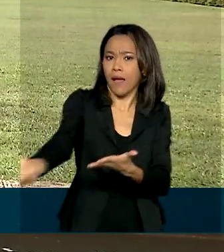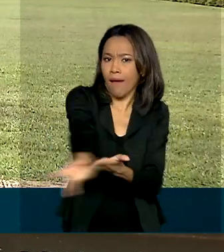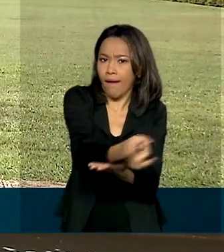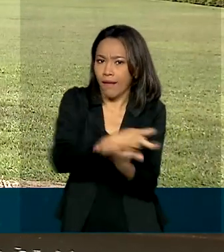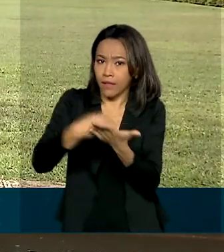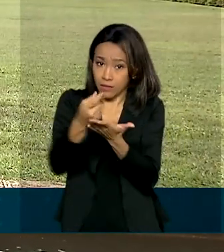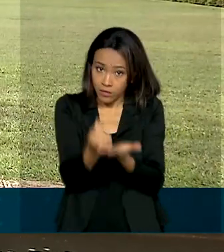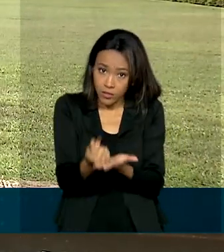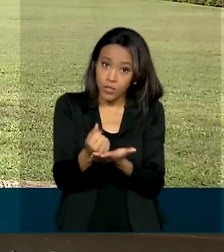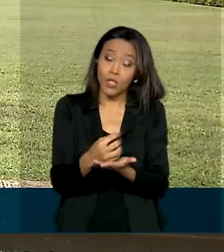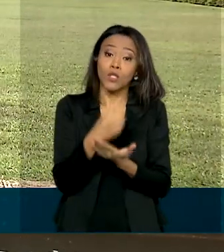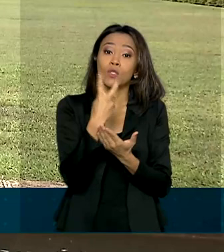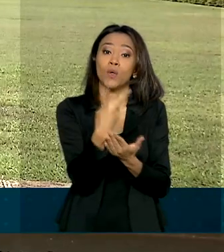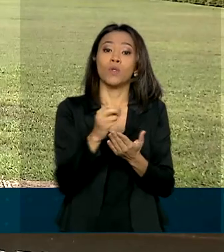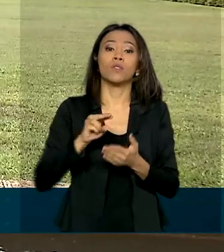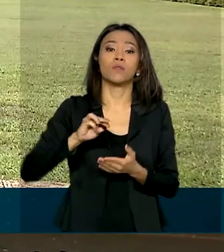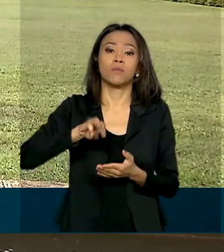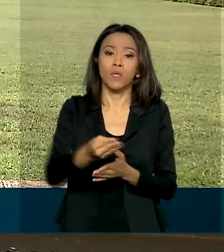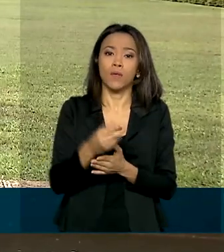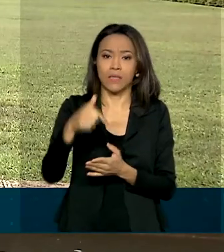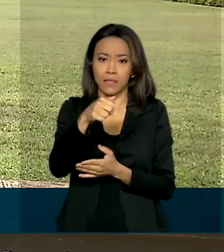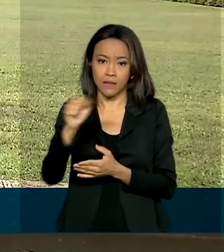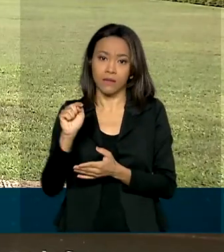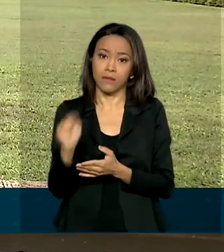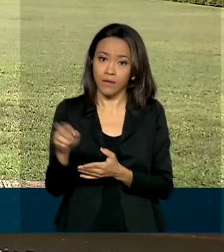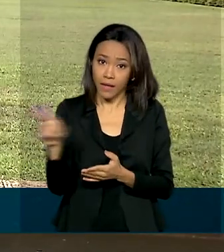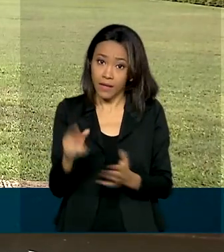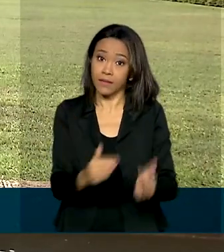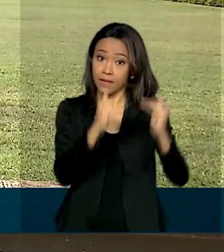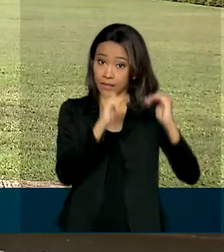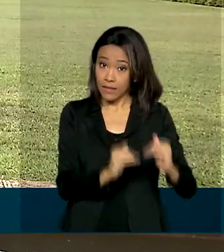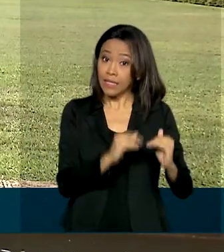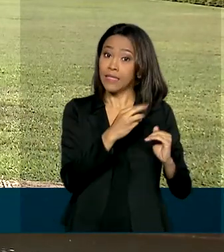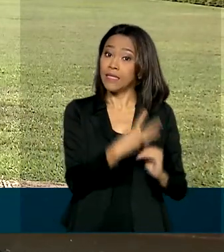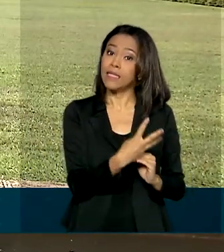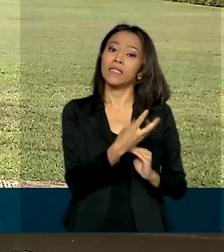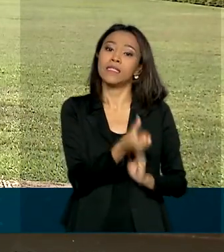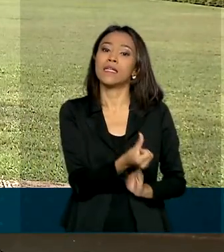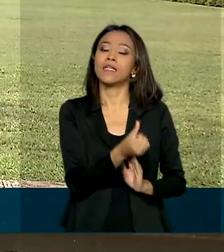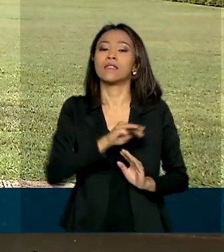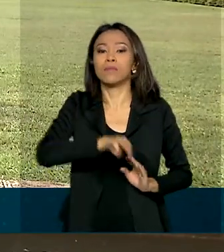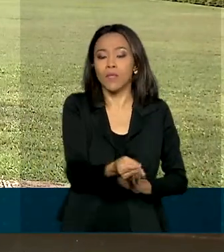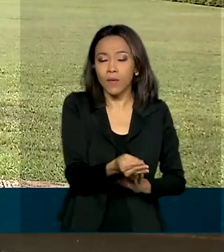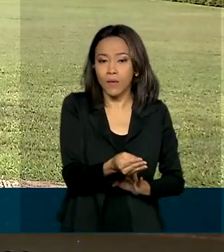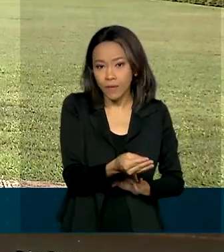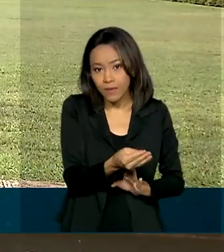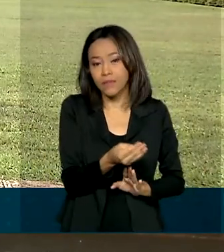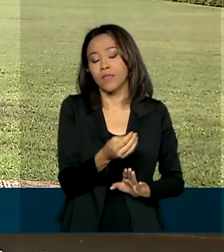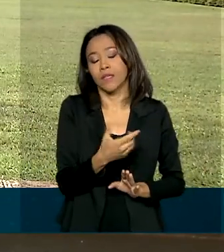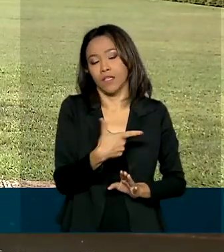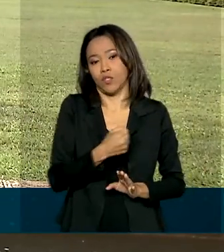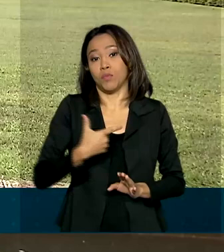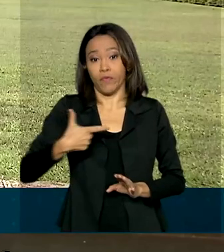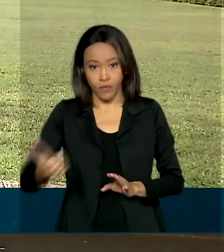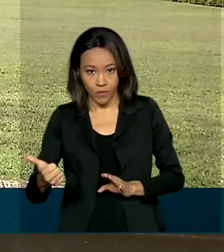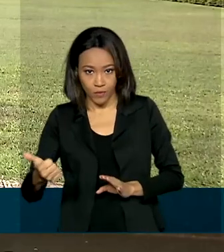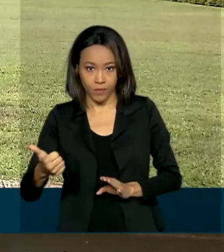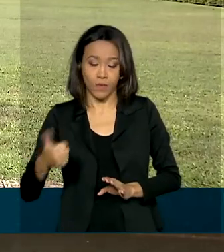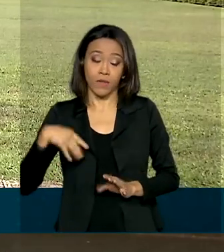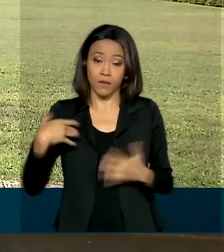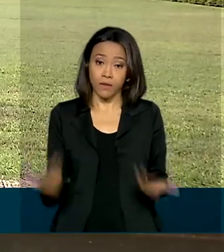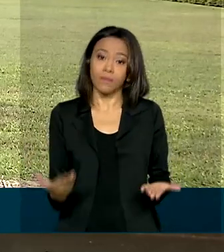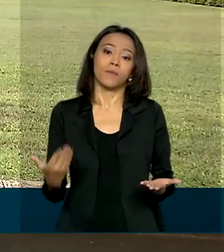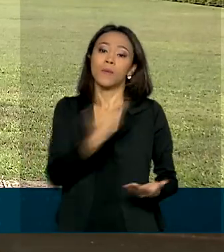,7 milhões em 2020 e de R$ 36 milhões em 2021. E com isso, Manuela,